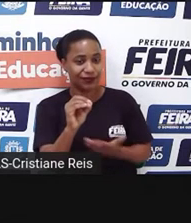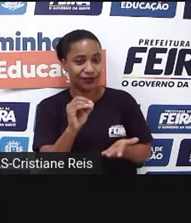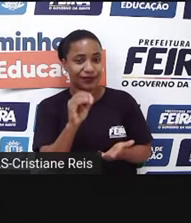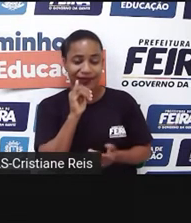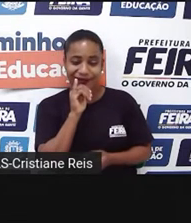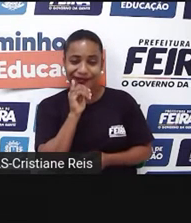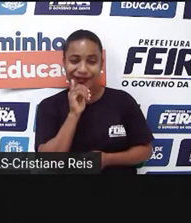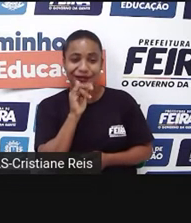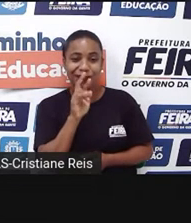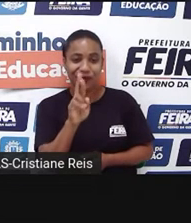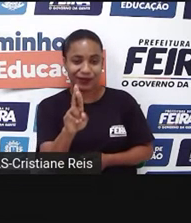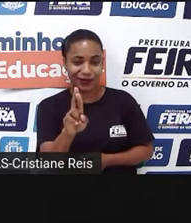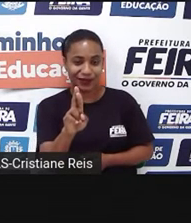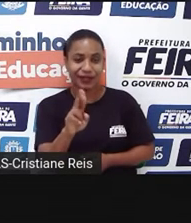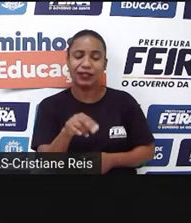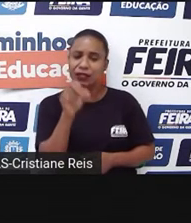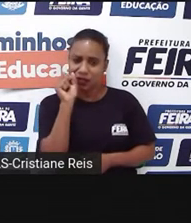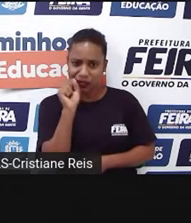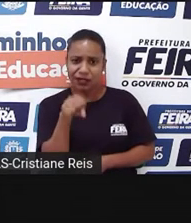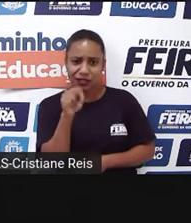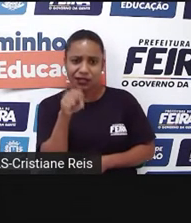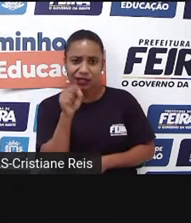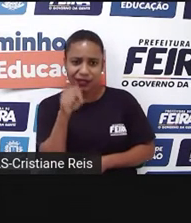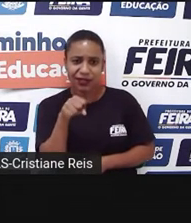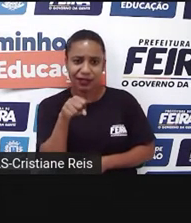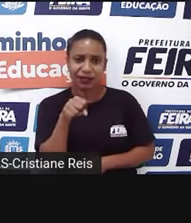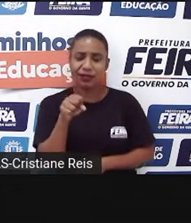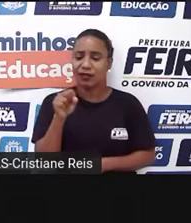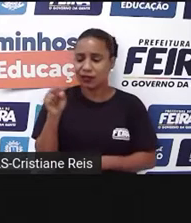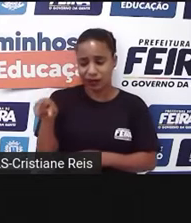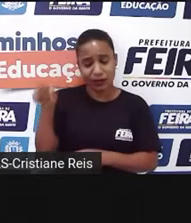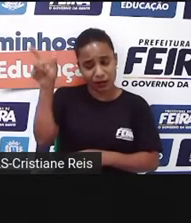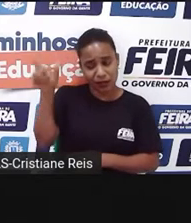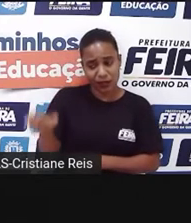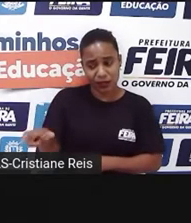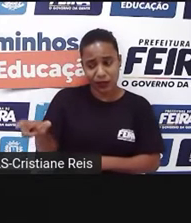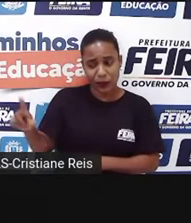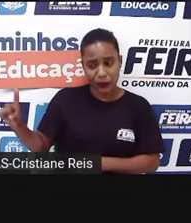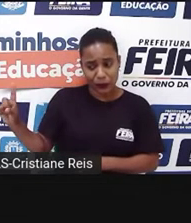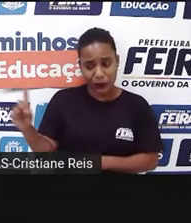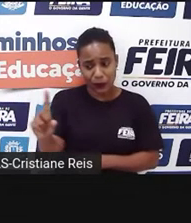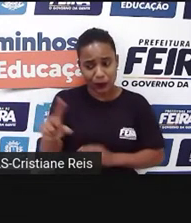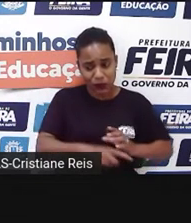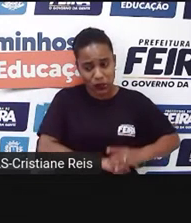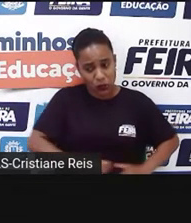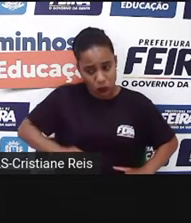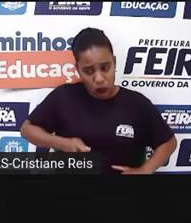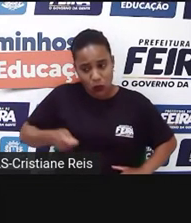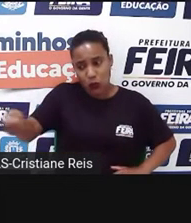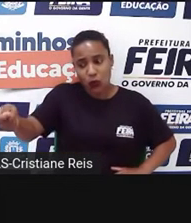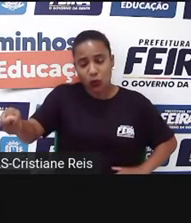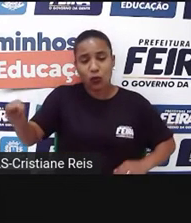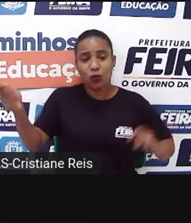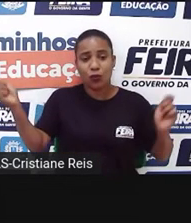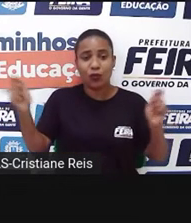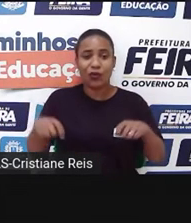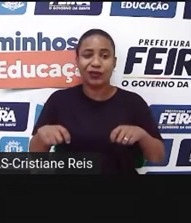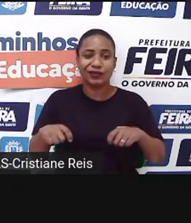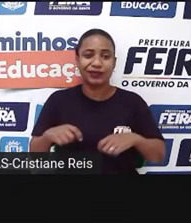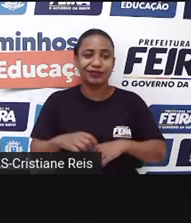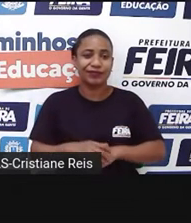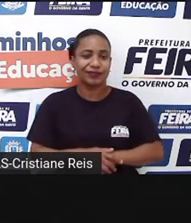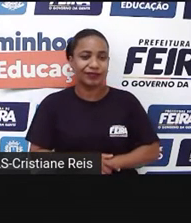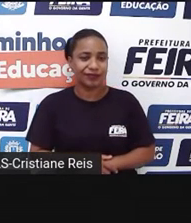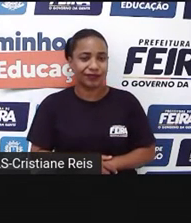stand still. Sim, se ele não parar. Aí você golpeia-o. Bernardo, it's here,